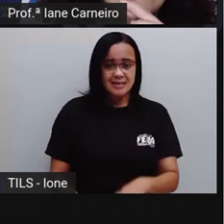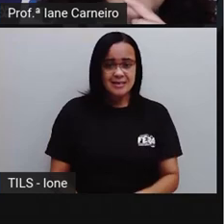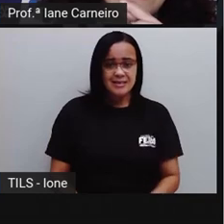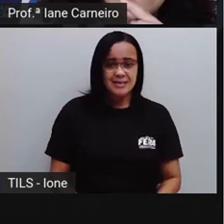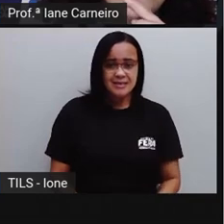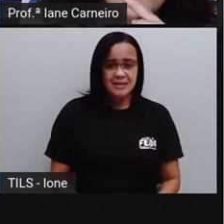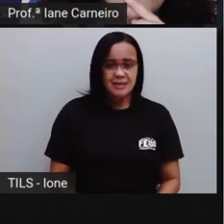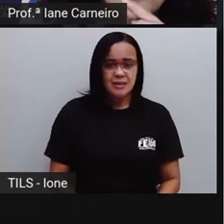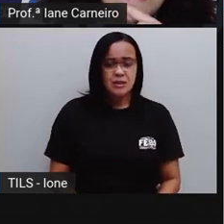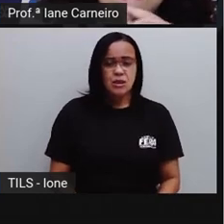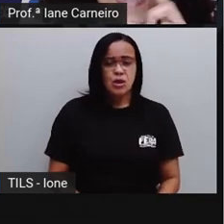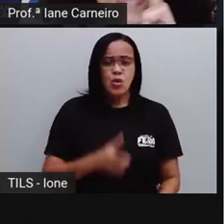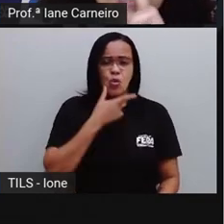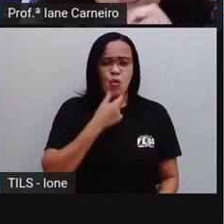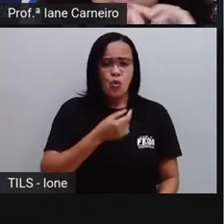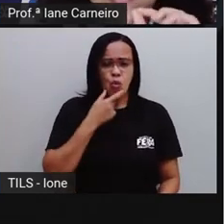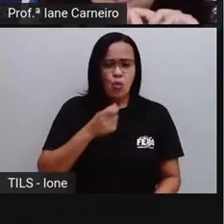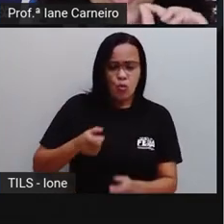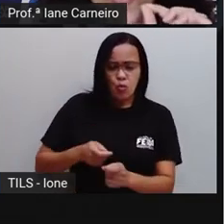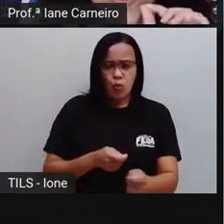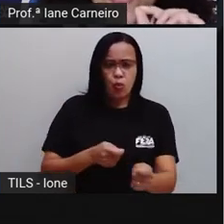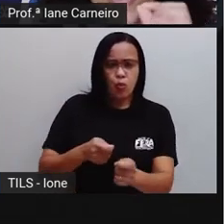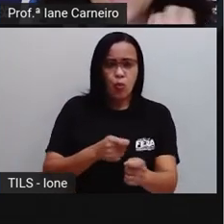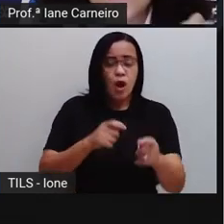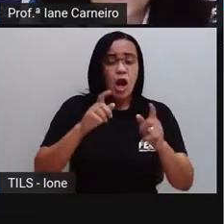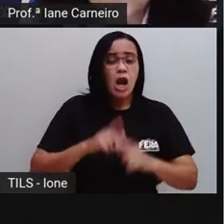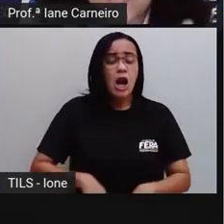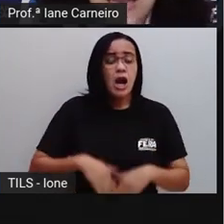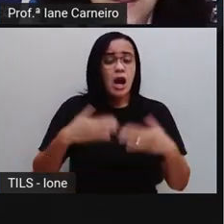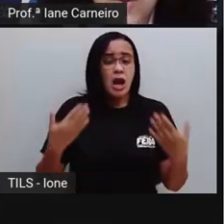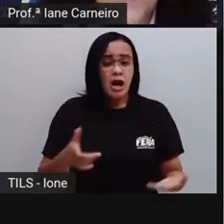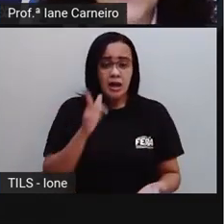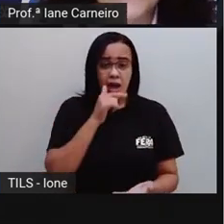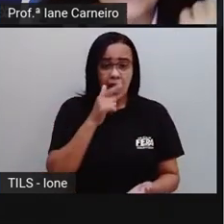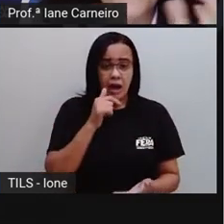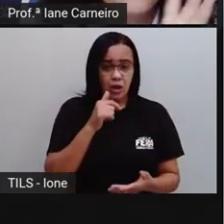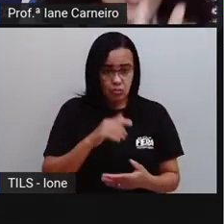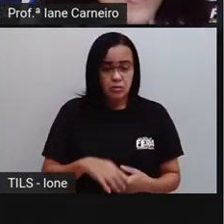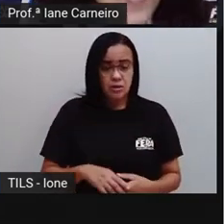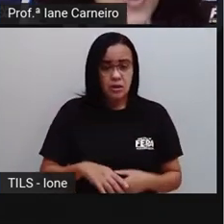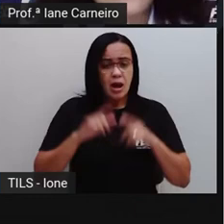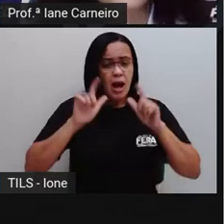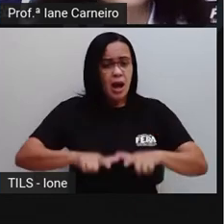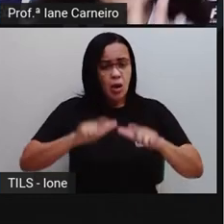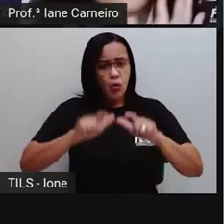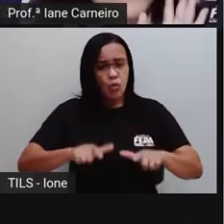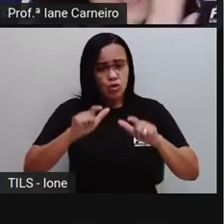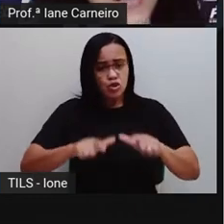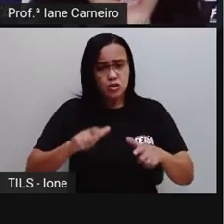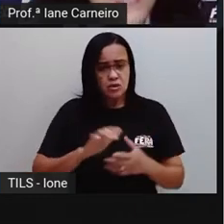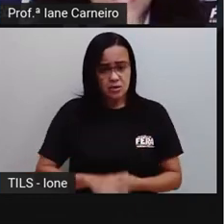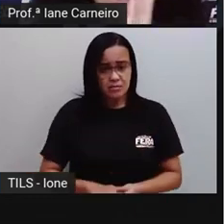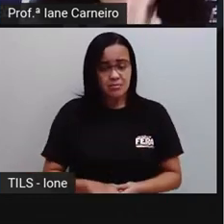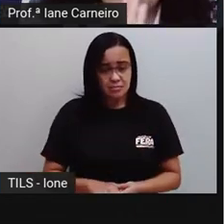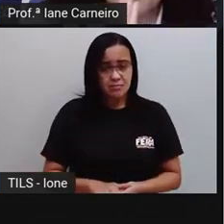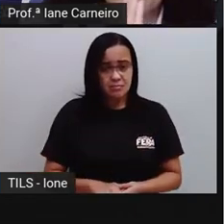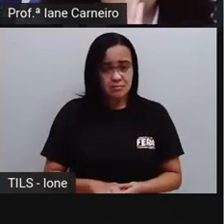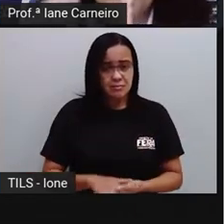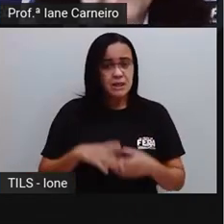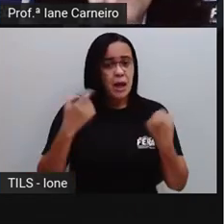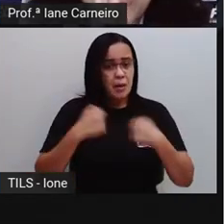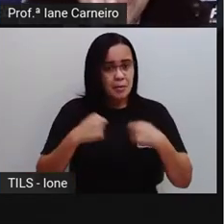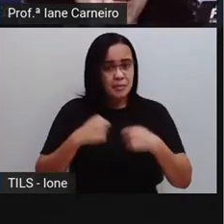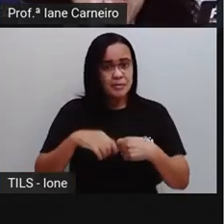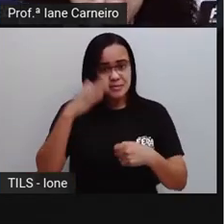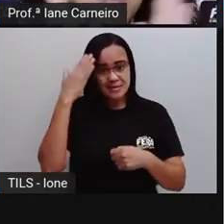está do lado. E aqui você vai tomar como referência a sua posição. A PROC já respondeu essa atividade e vai tomar